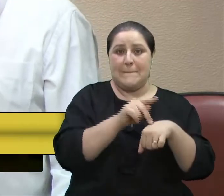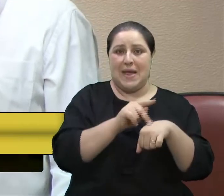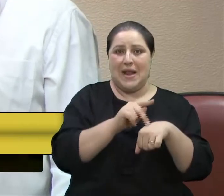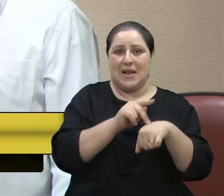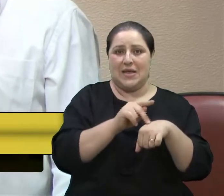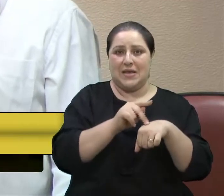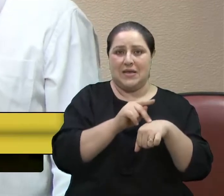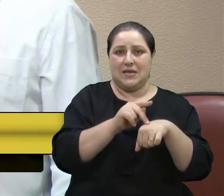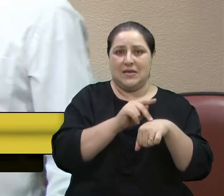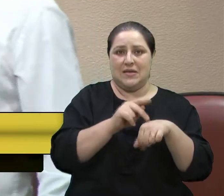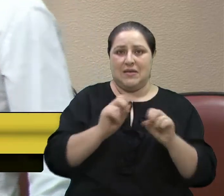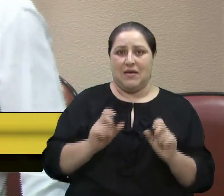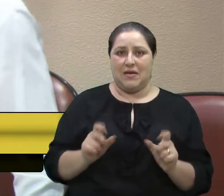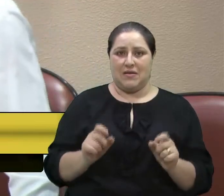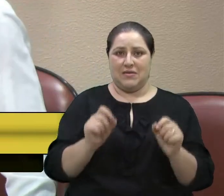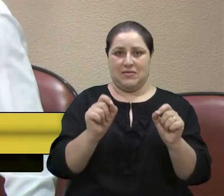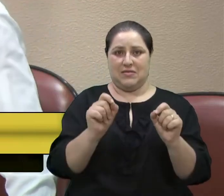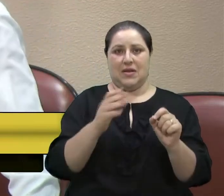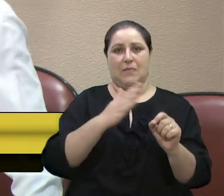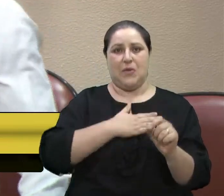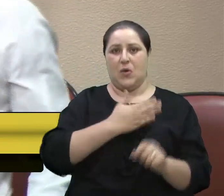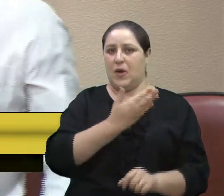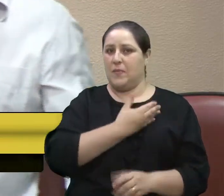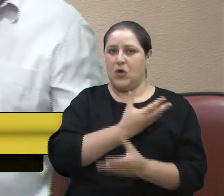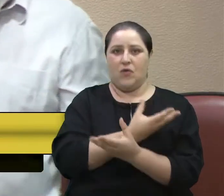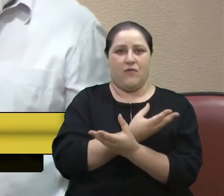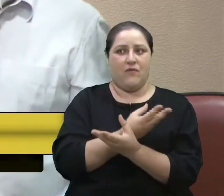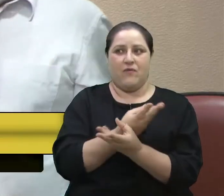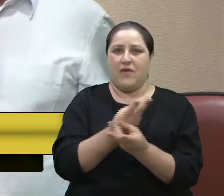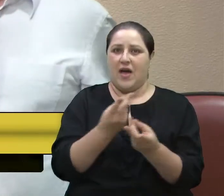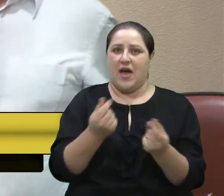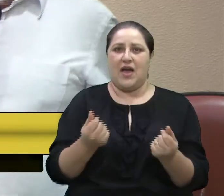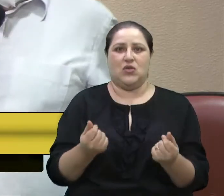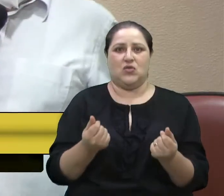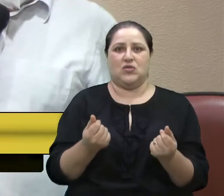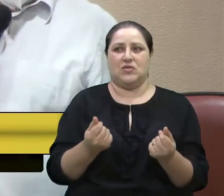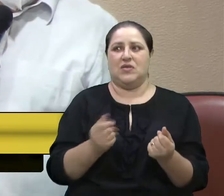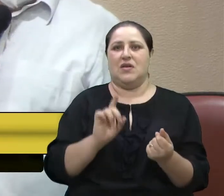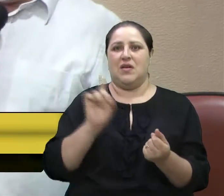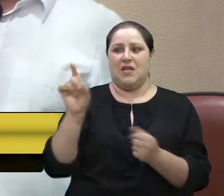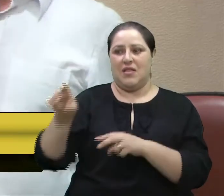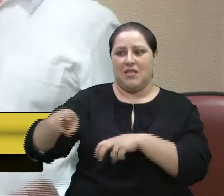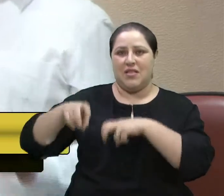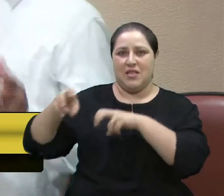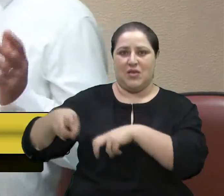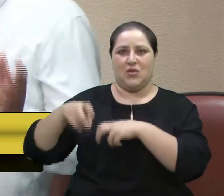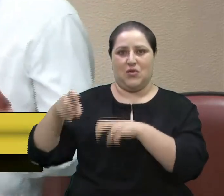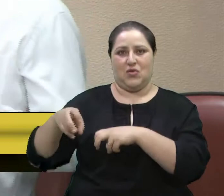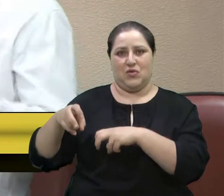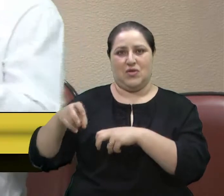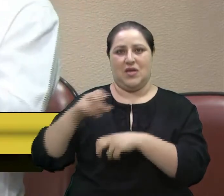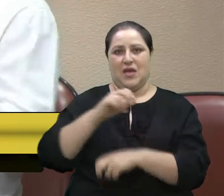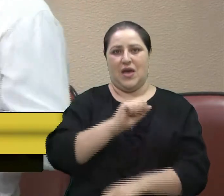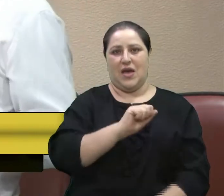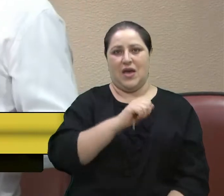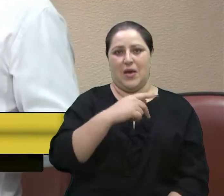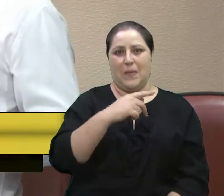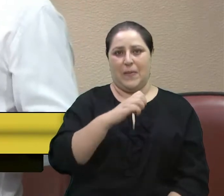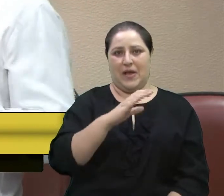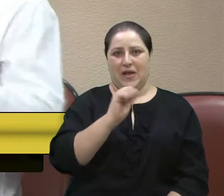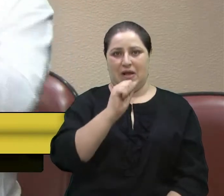amigos do interior, principalmente, como a PECAM colocou aqui, que trabalham de sol a sol